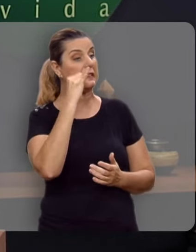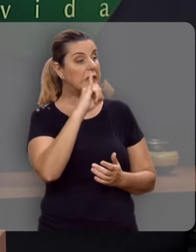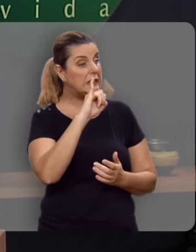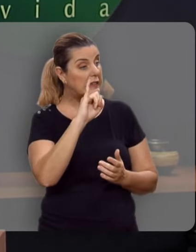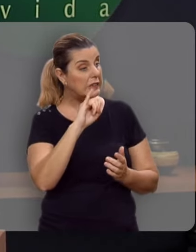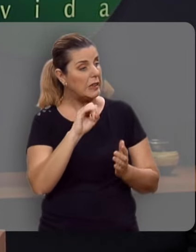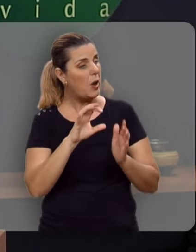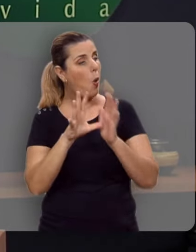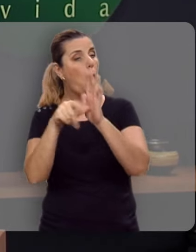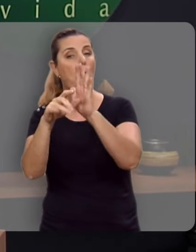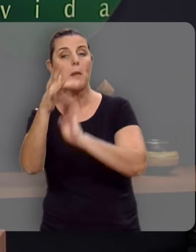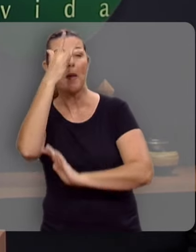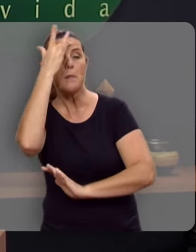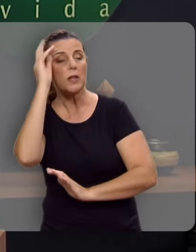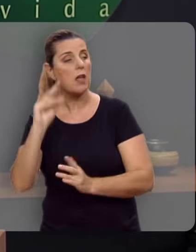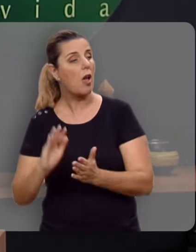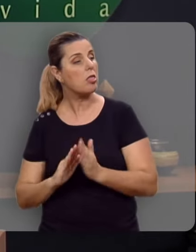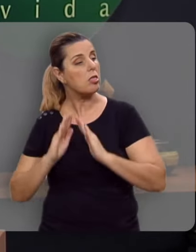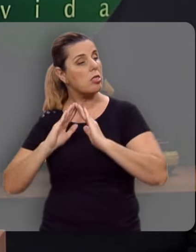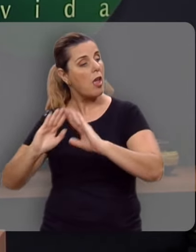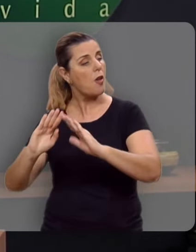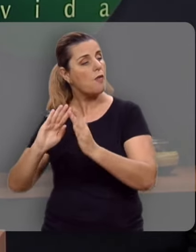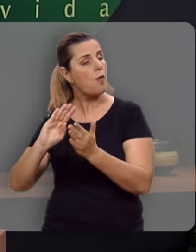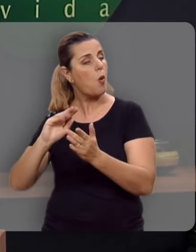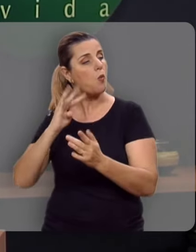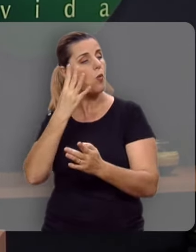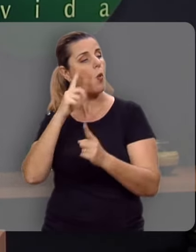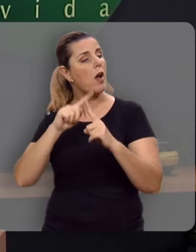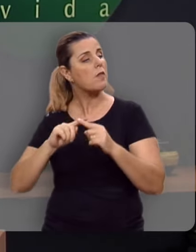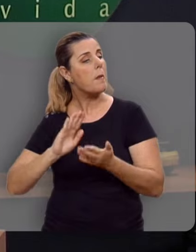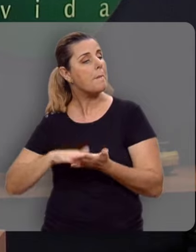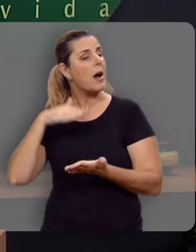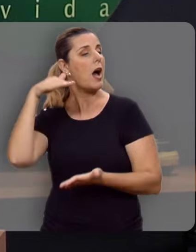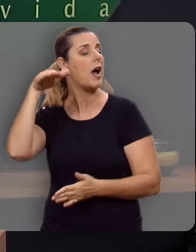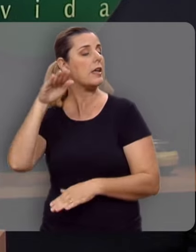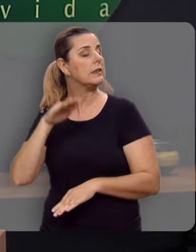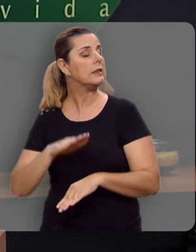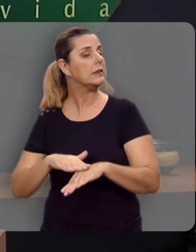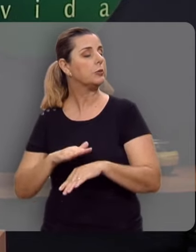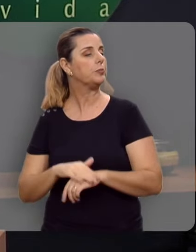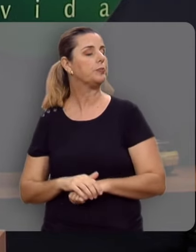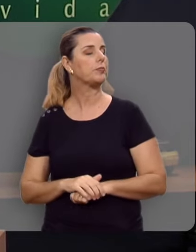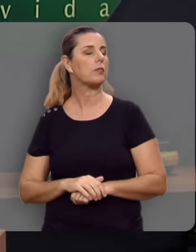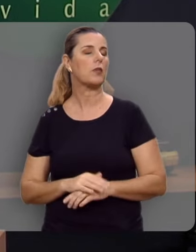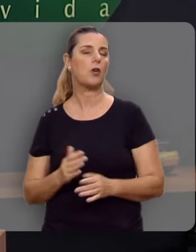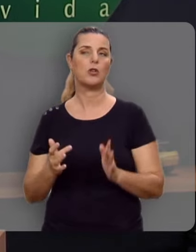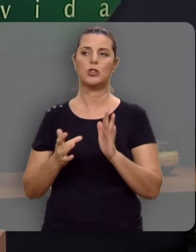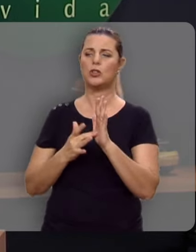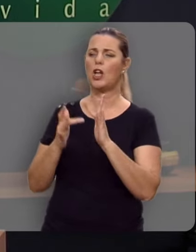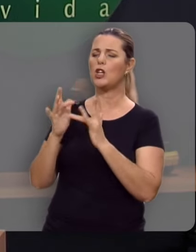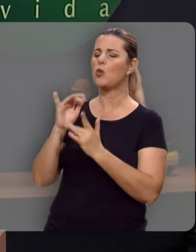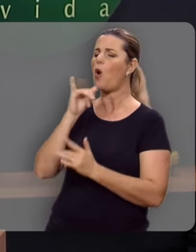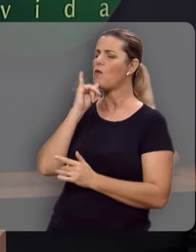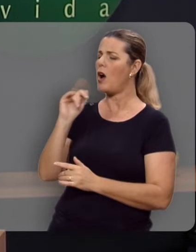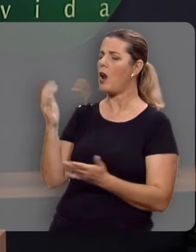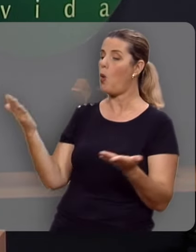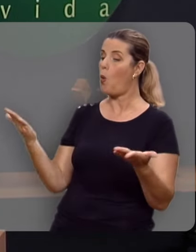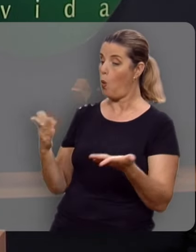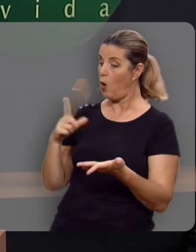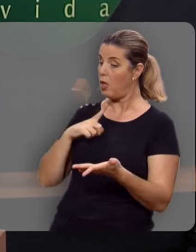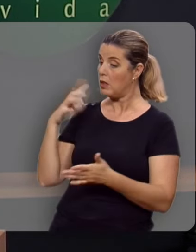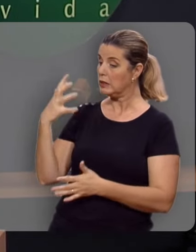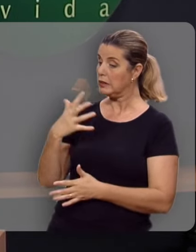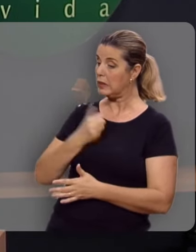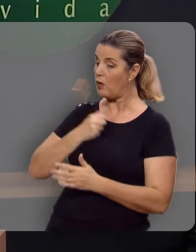alguém, restituí-o quatro vezes mais. E Jesus então disse, hoje houve salvação nesta